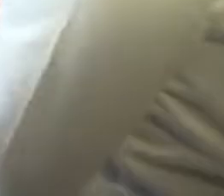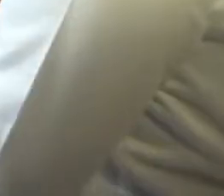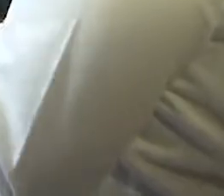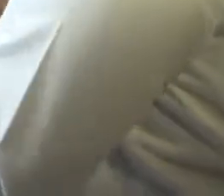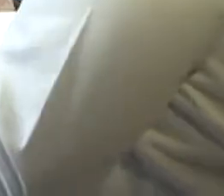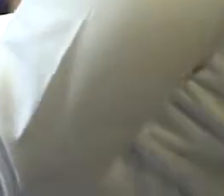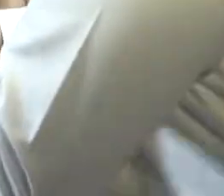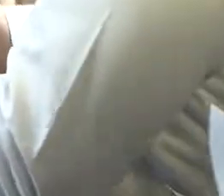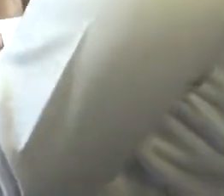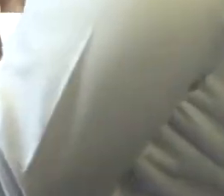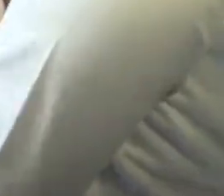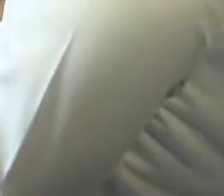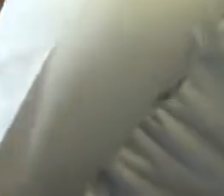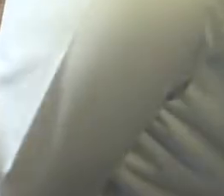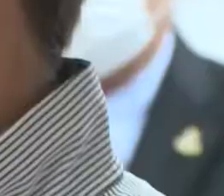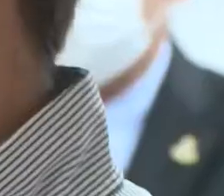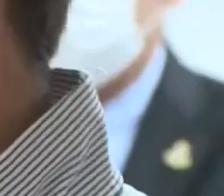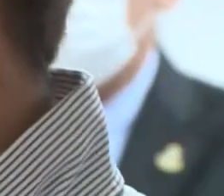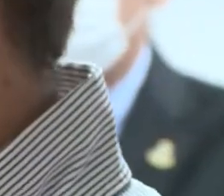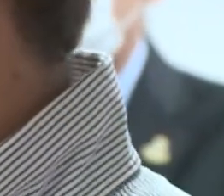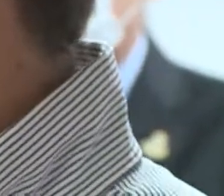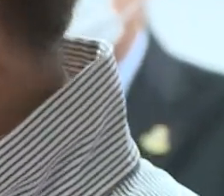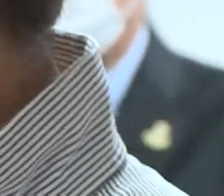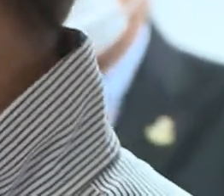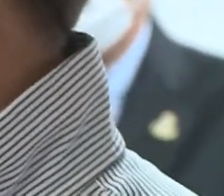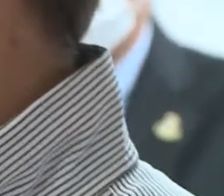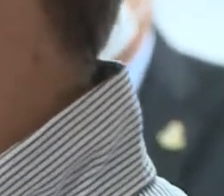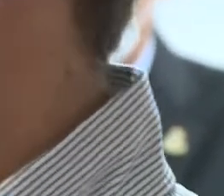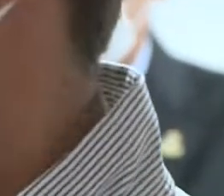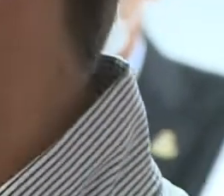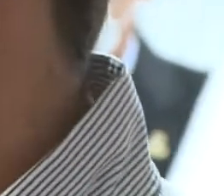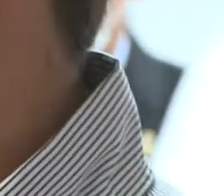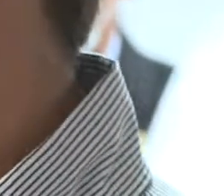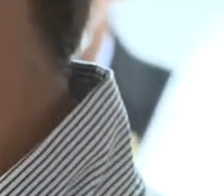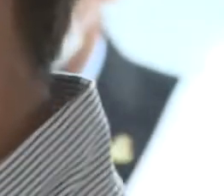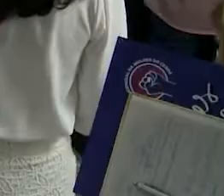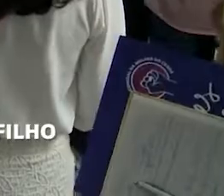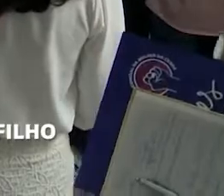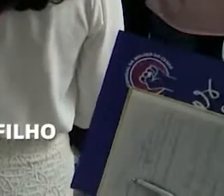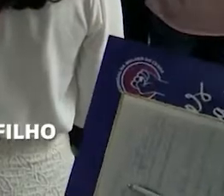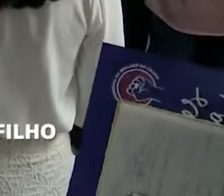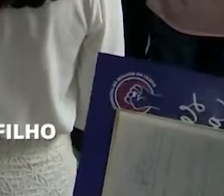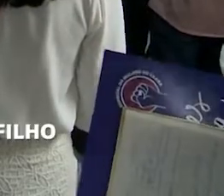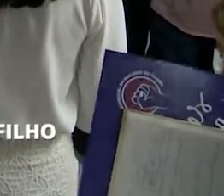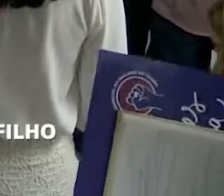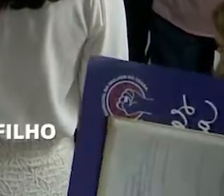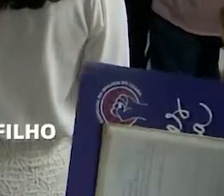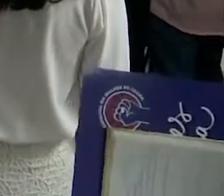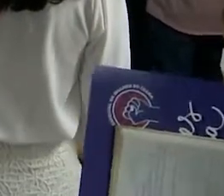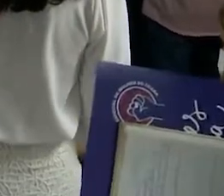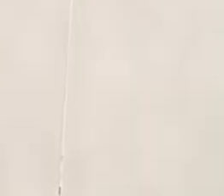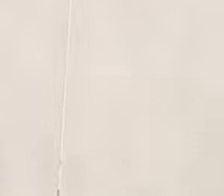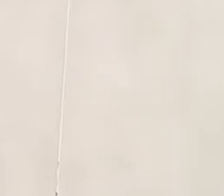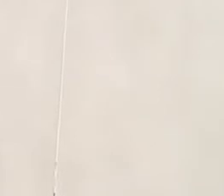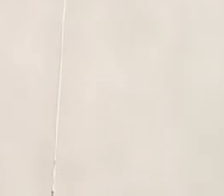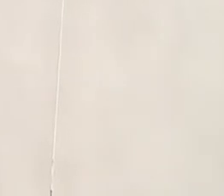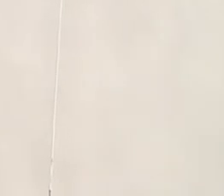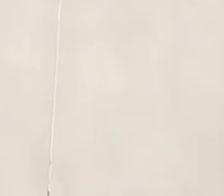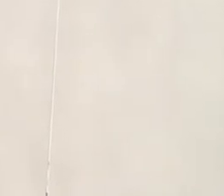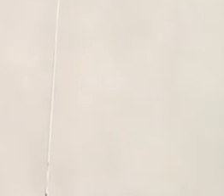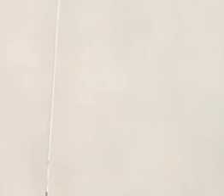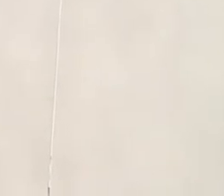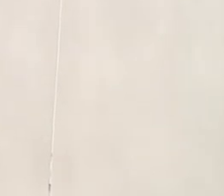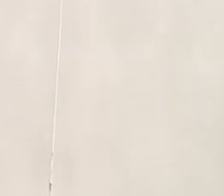presença da vice-governadora Isolda Sela, do presidente da Assembleia, deputado Evandro Leitão, parlamentares e autoridades. O novo